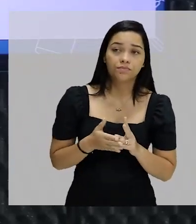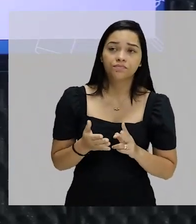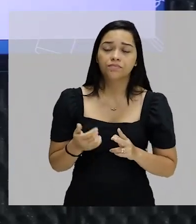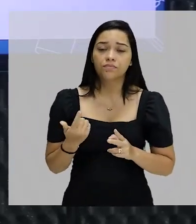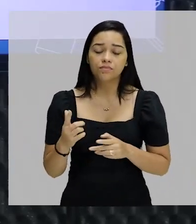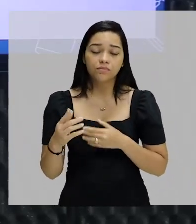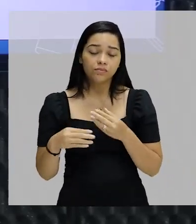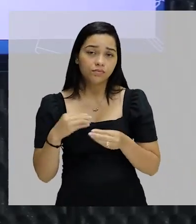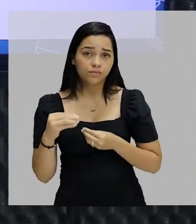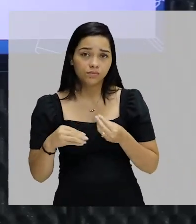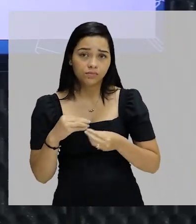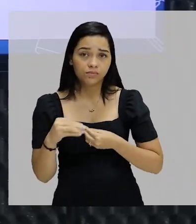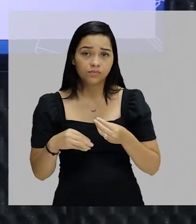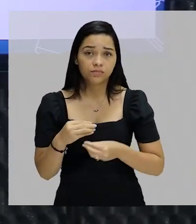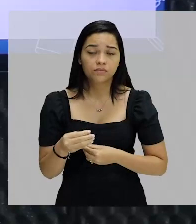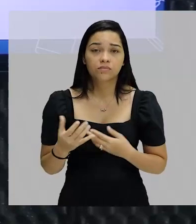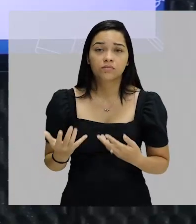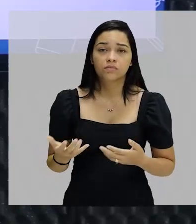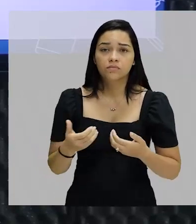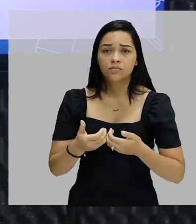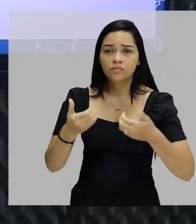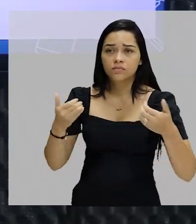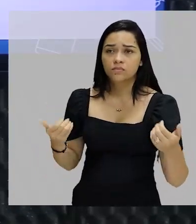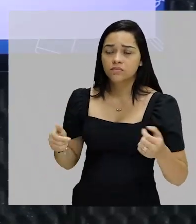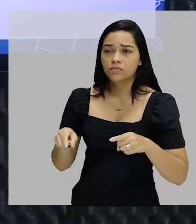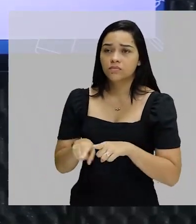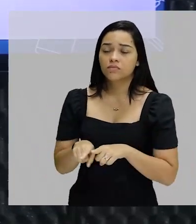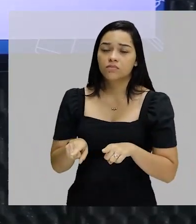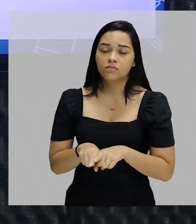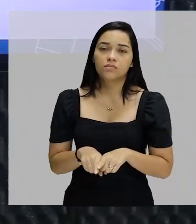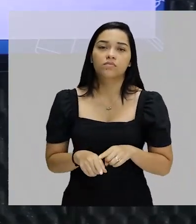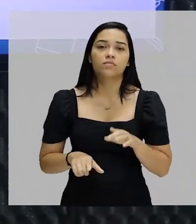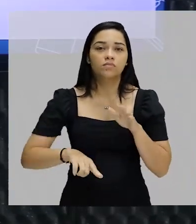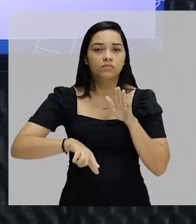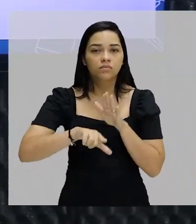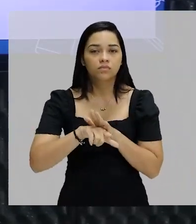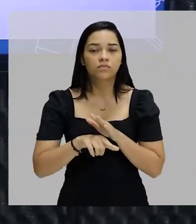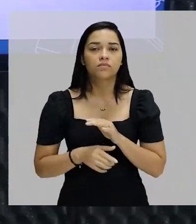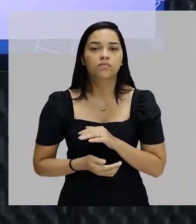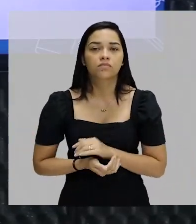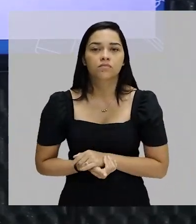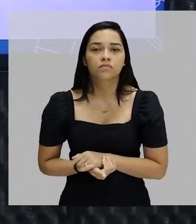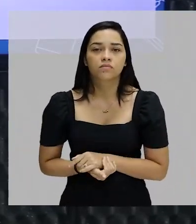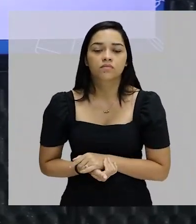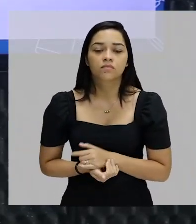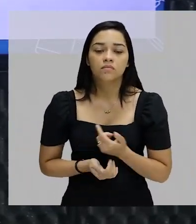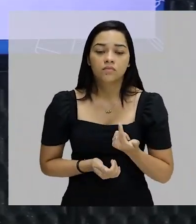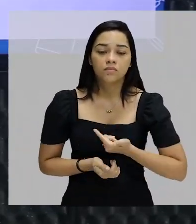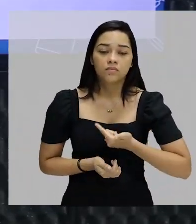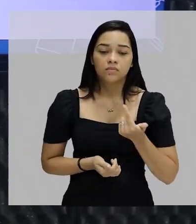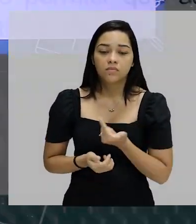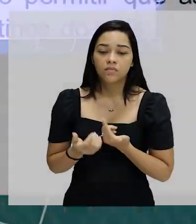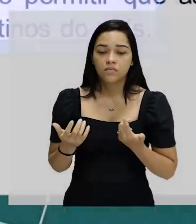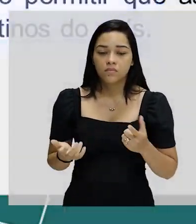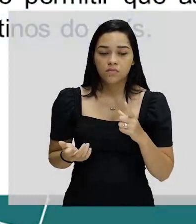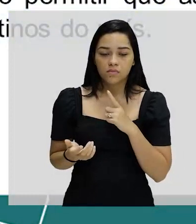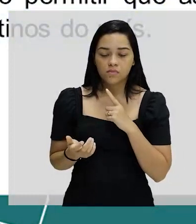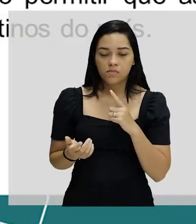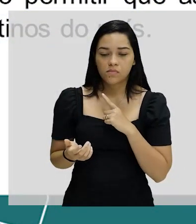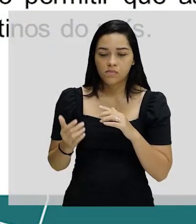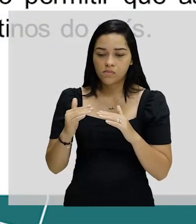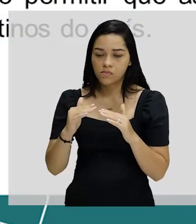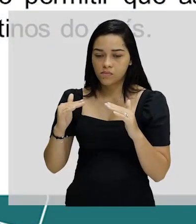para os mestiços. Separação até dos códigos penais. Segundo Nina, a